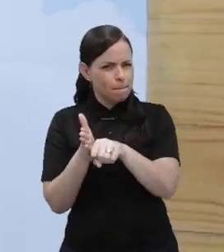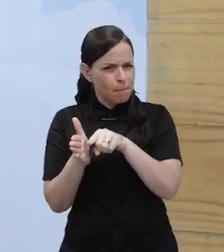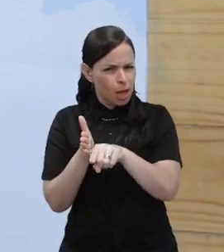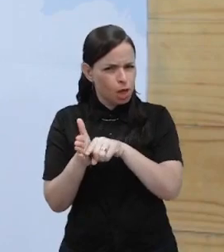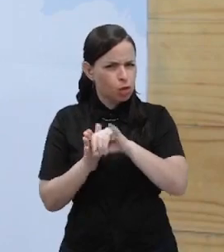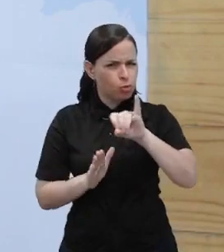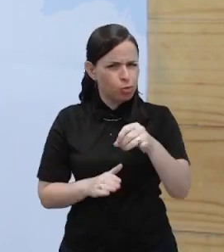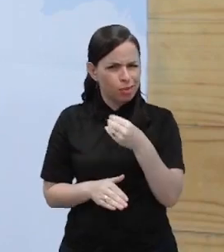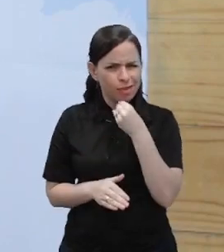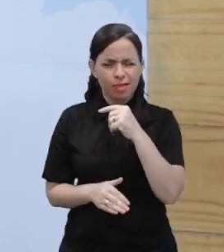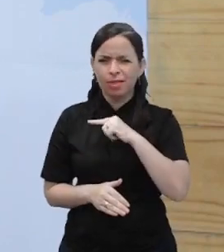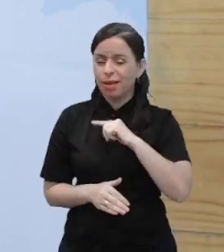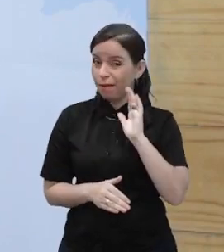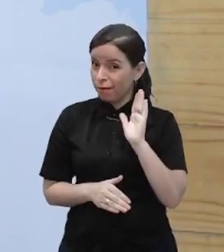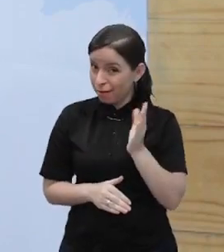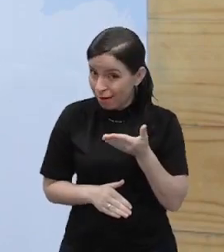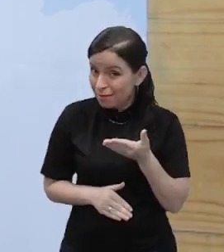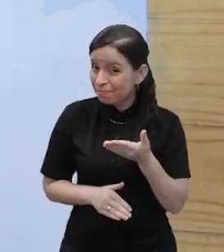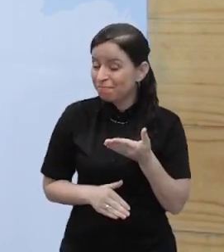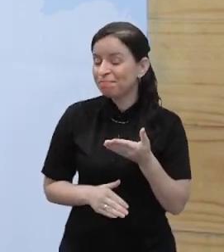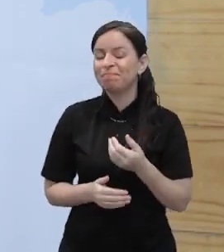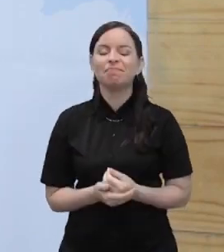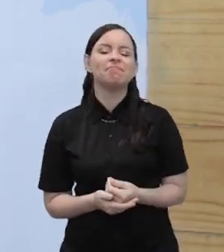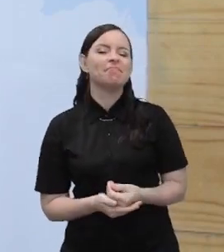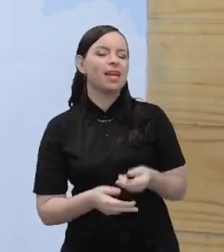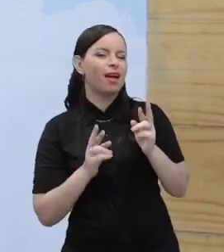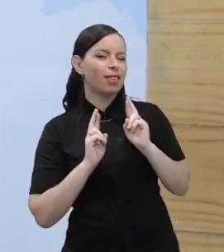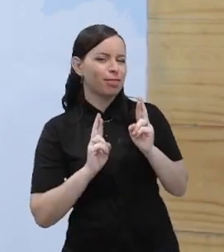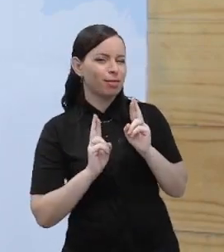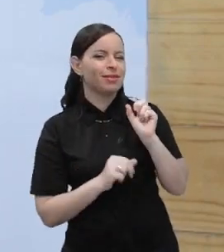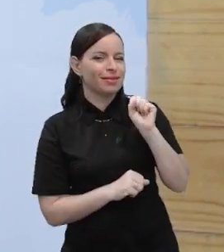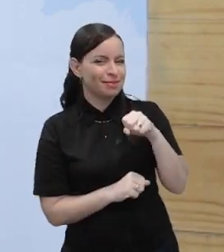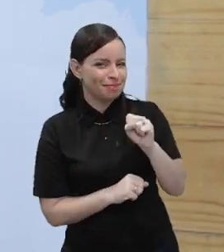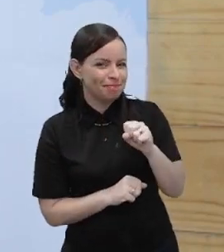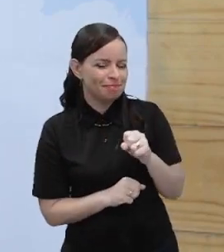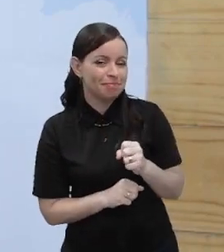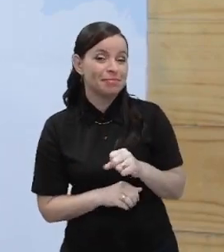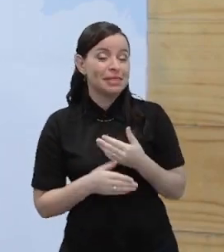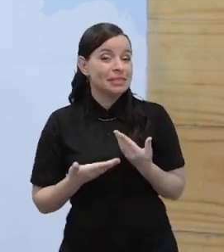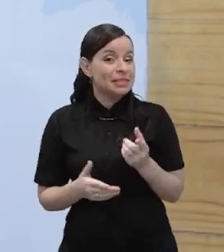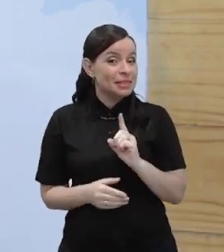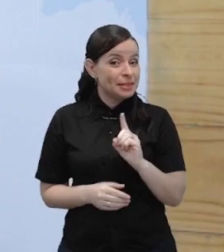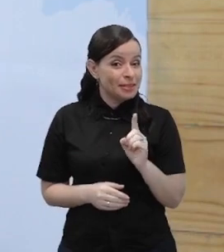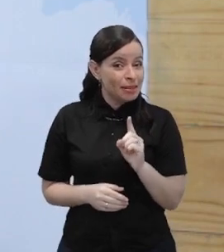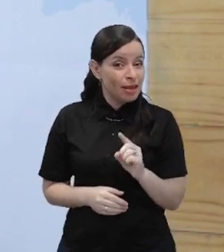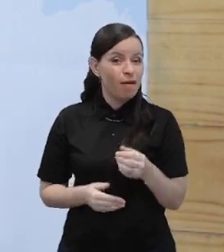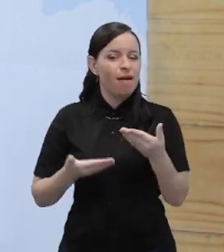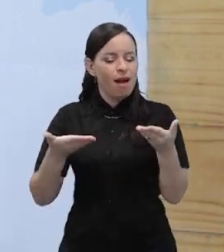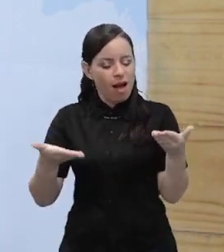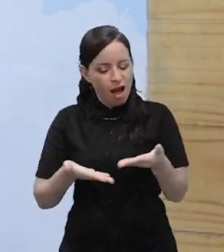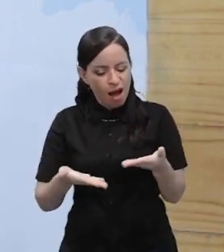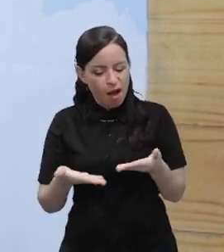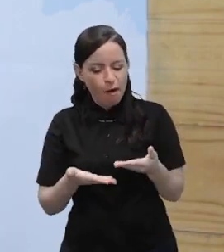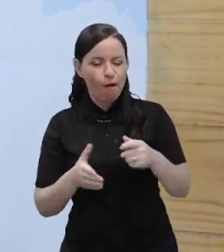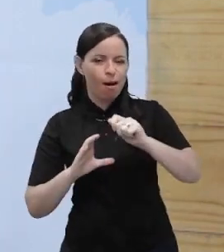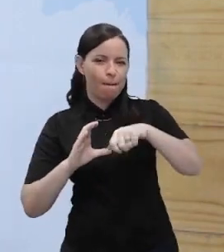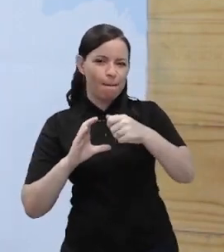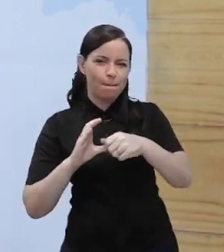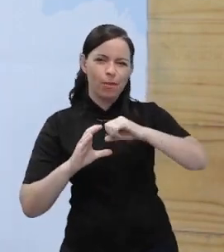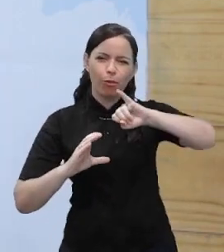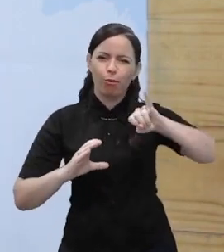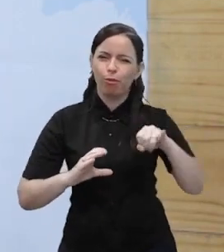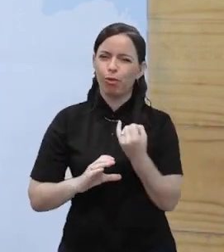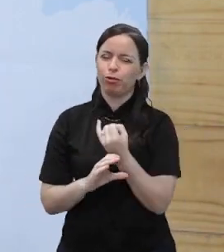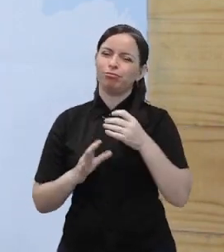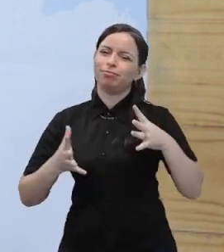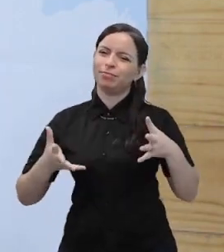sobre comunidade surda? Eu espero que sim! Se você ainda não pesquisou, essa videoaula vai ser uma excelente oportunidade